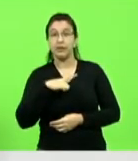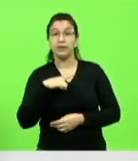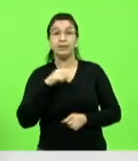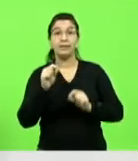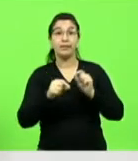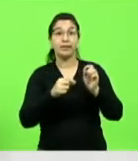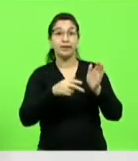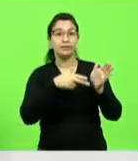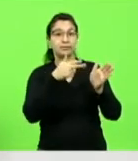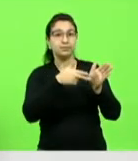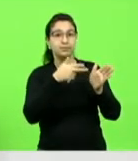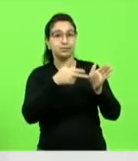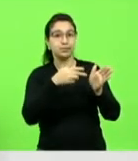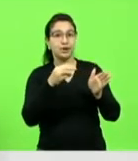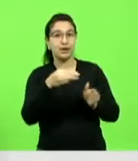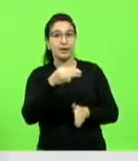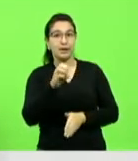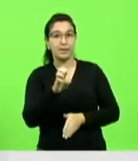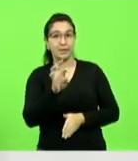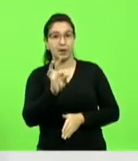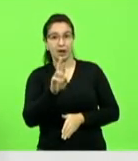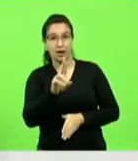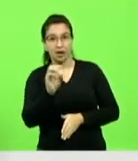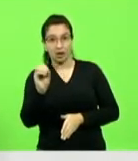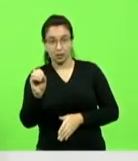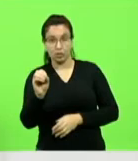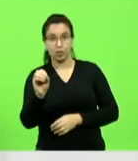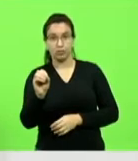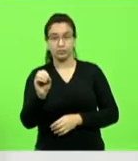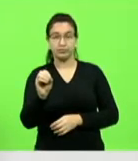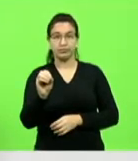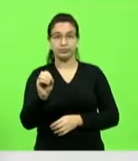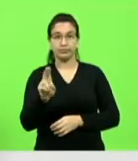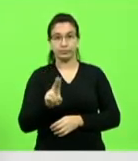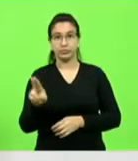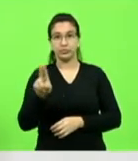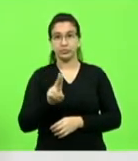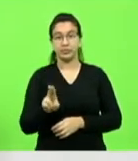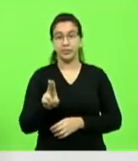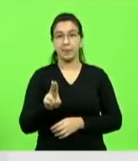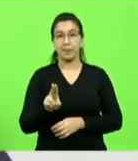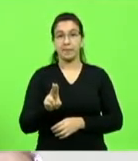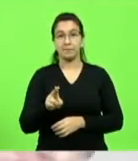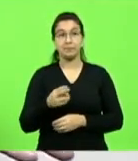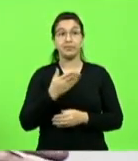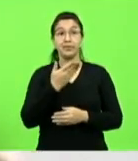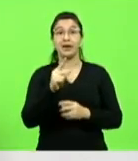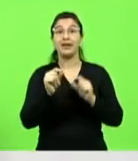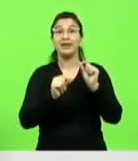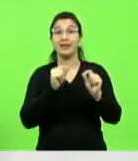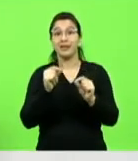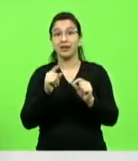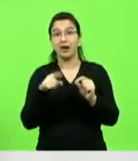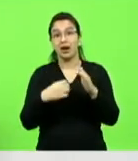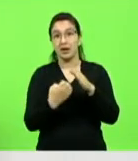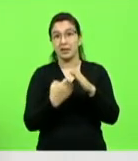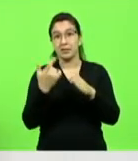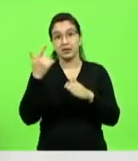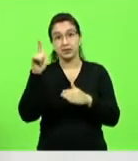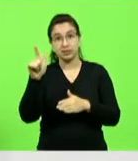transporte de carga mas vale para o modelo e também foi concessão e é um país que tem dinheiro